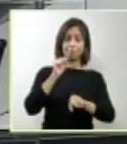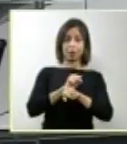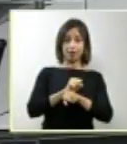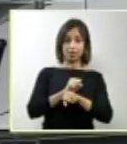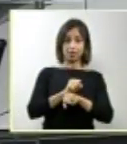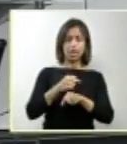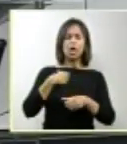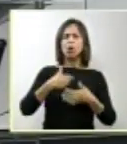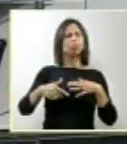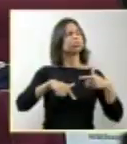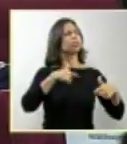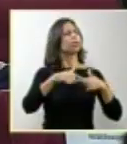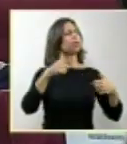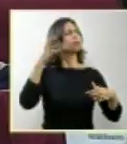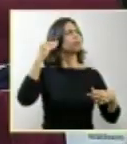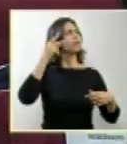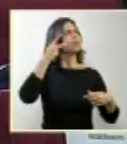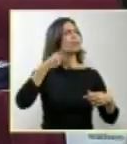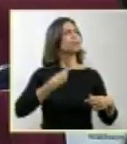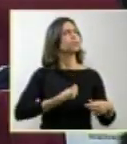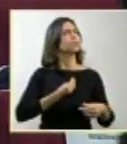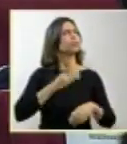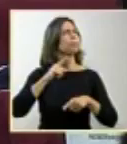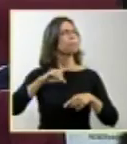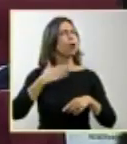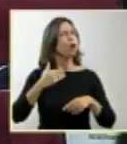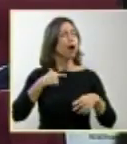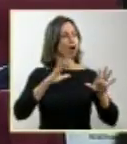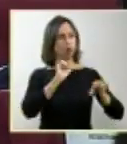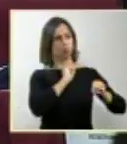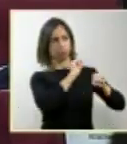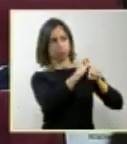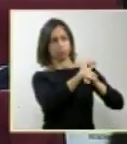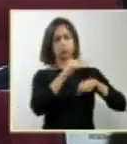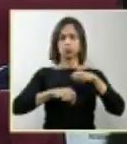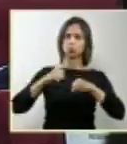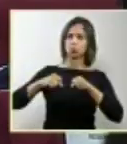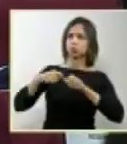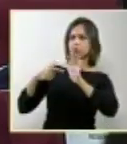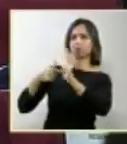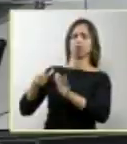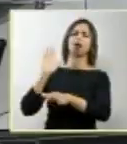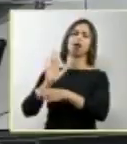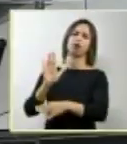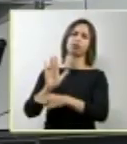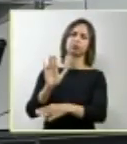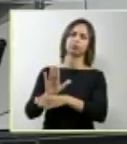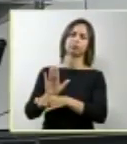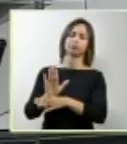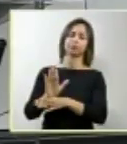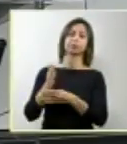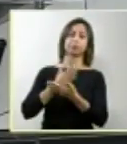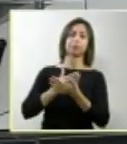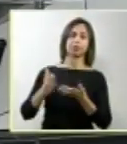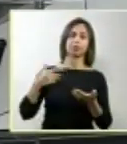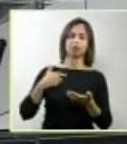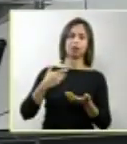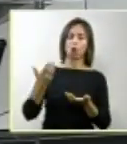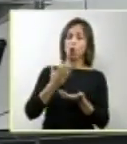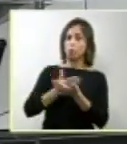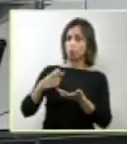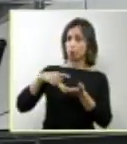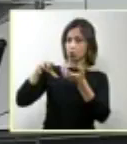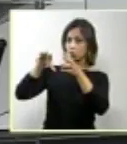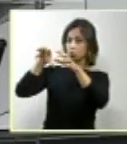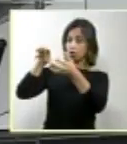considero fundamental, o Congresso tem feito a sua parte. Recentemente, senhor presidente, nós conseguimos rejeitar, na Comissão de